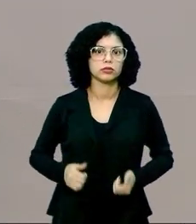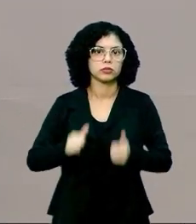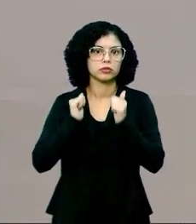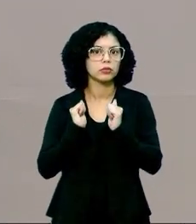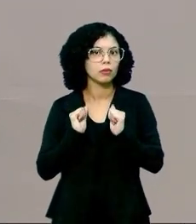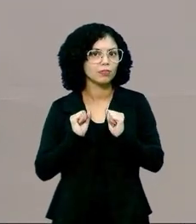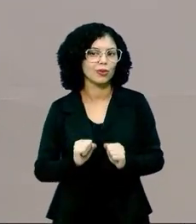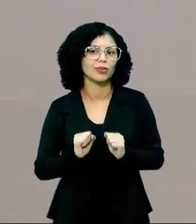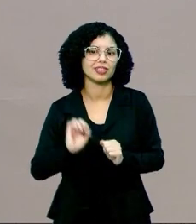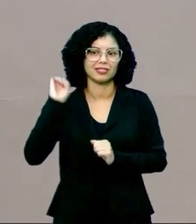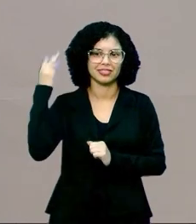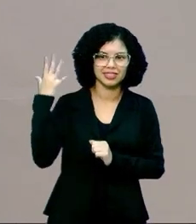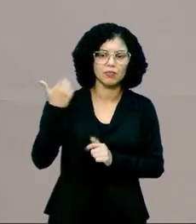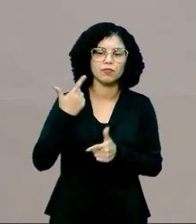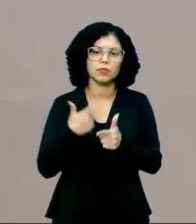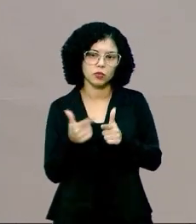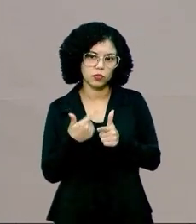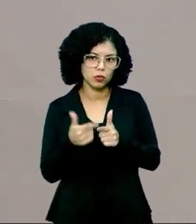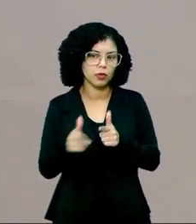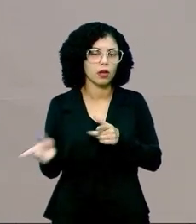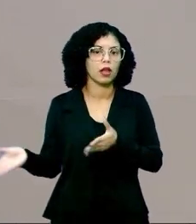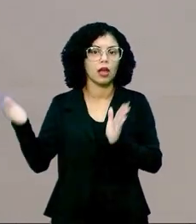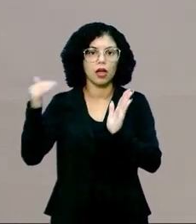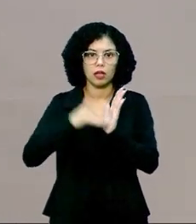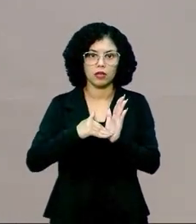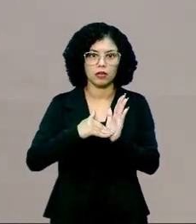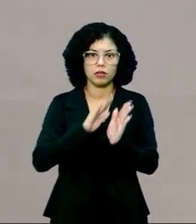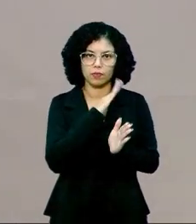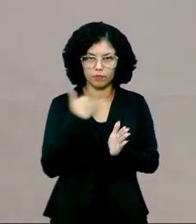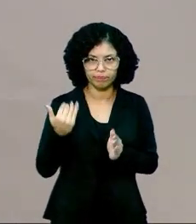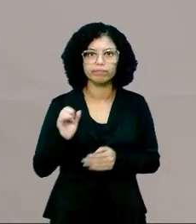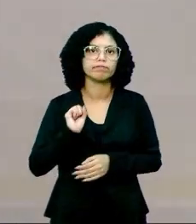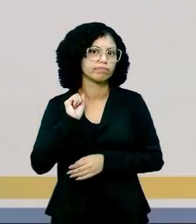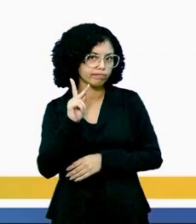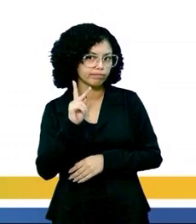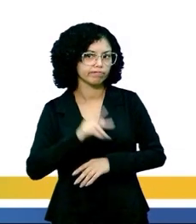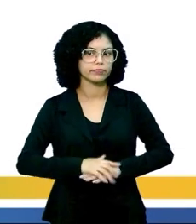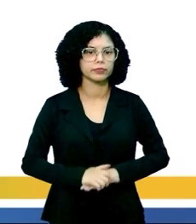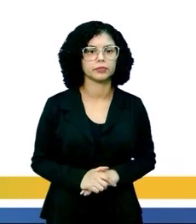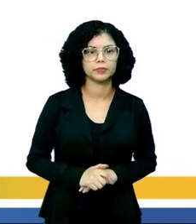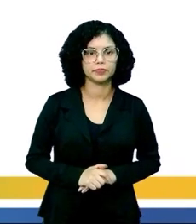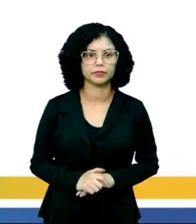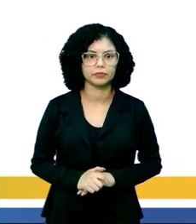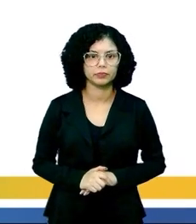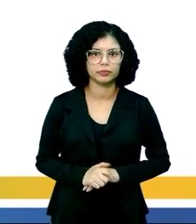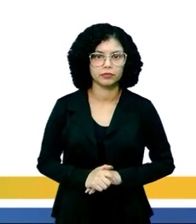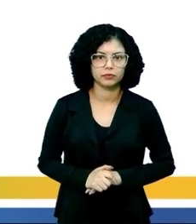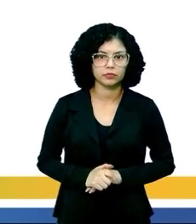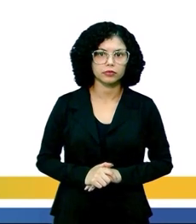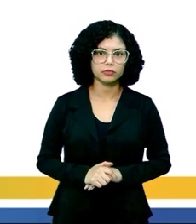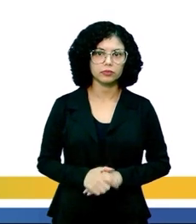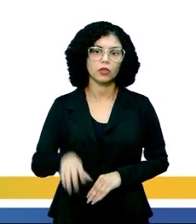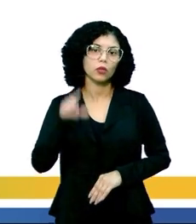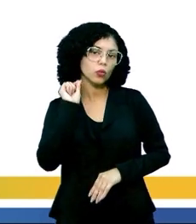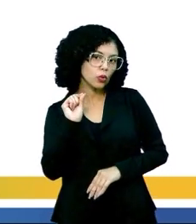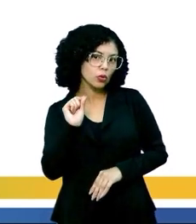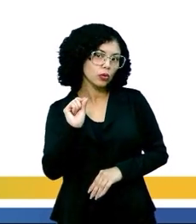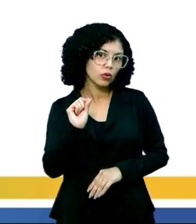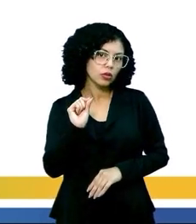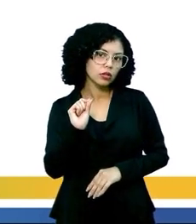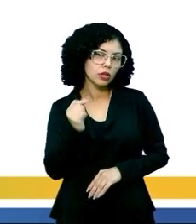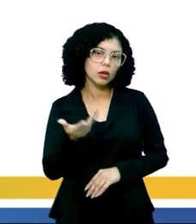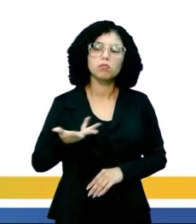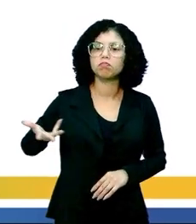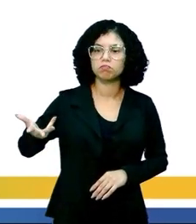sérios problemas, inclusive levar até o óbito, tá certo? E o tom, o que que mantém a